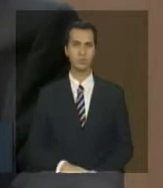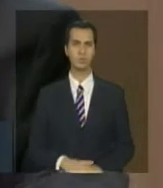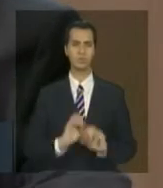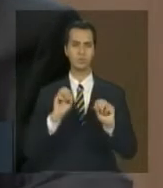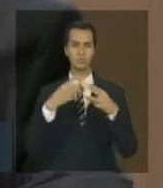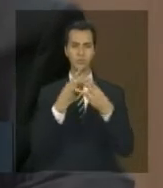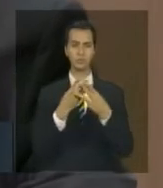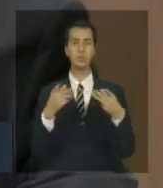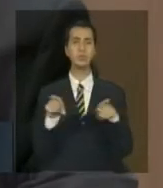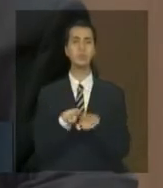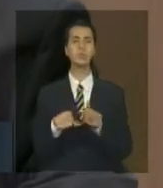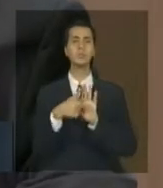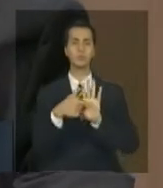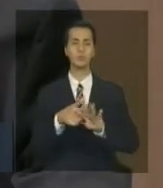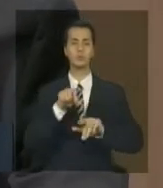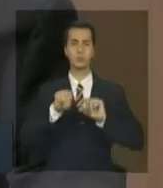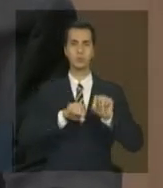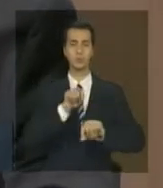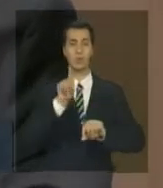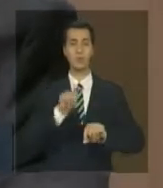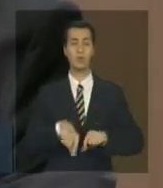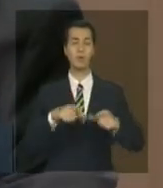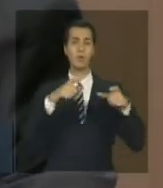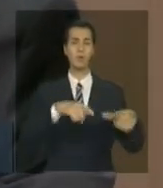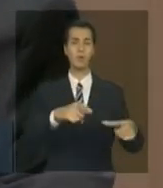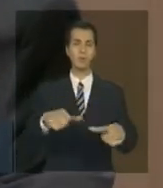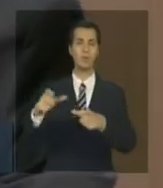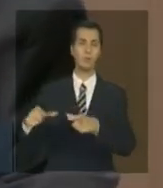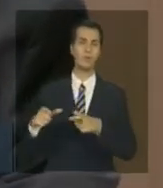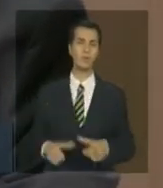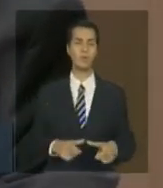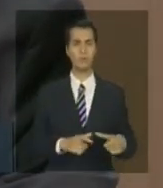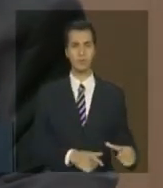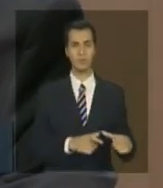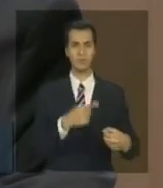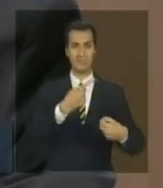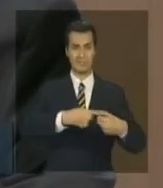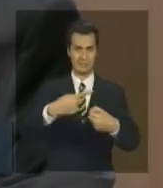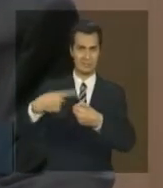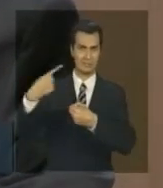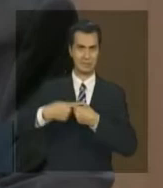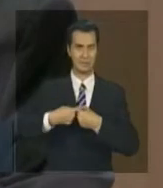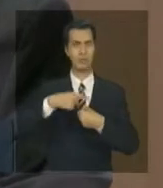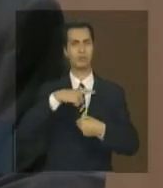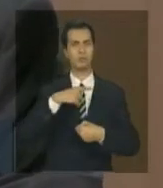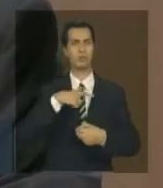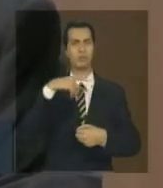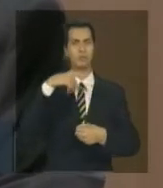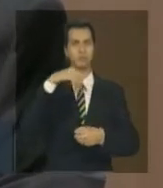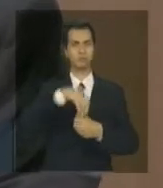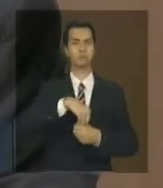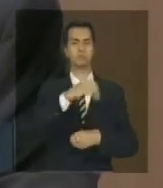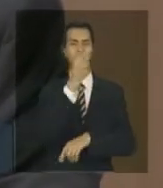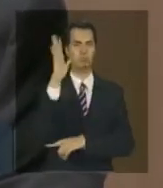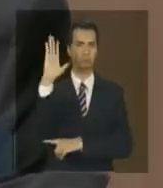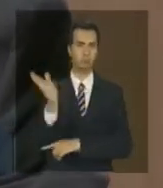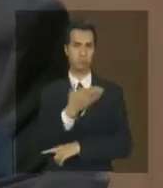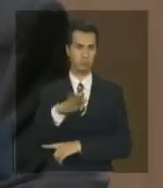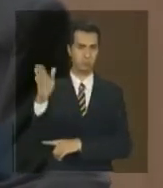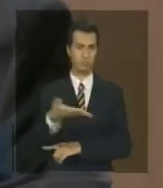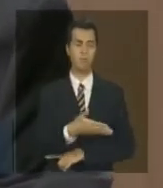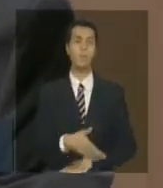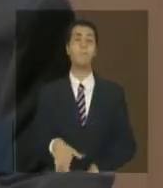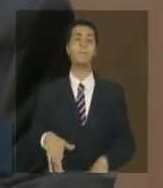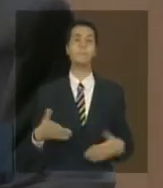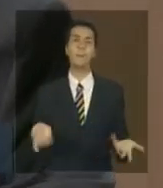a distribuição desse desmatamento por municípios. O Pantanal tem poucos municípios e alguns muito grandes